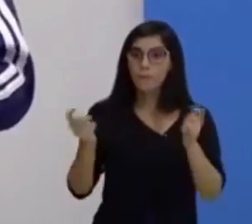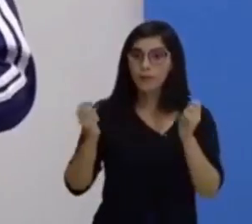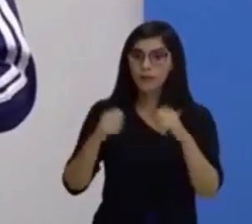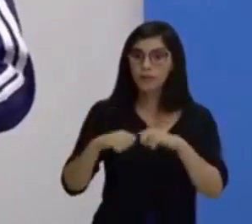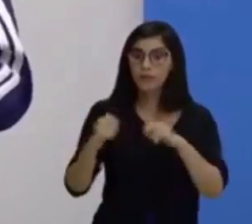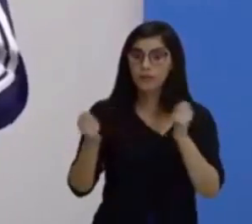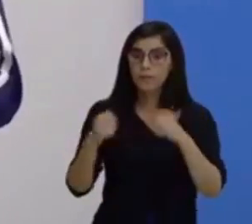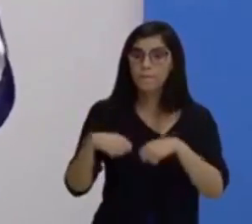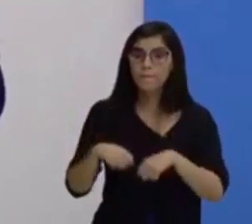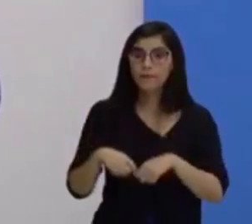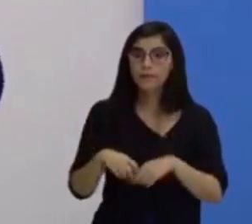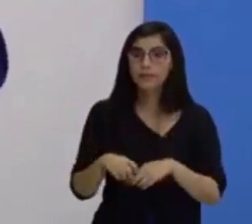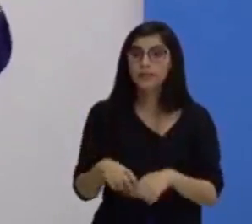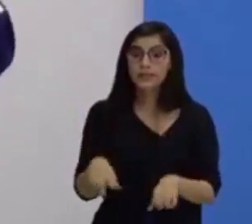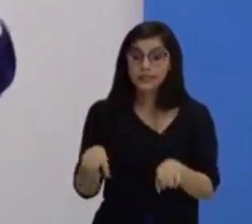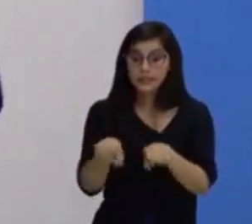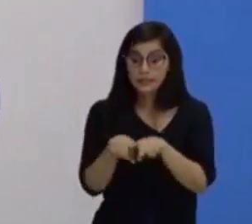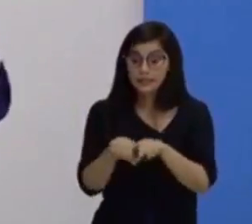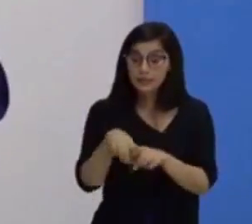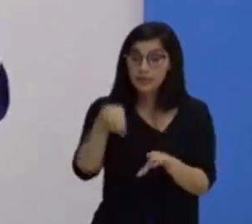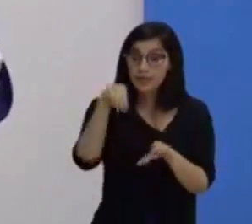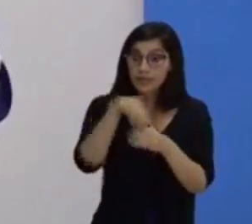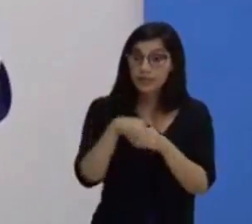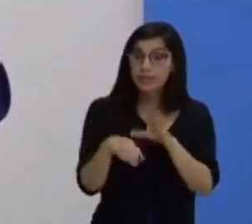também está dentro desse conceito.